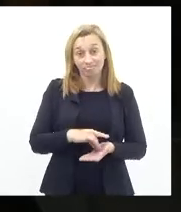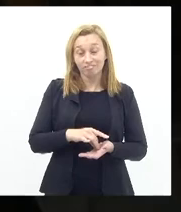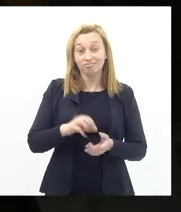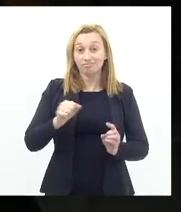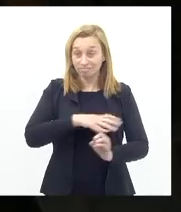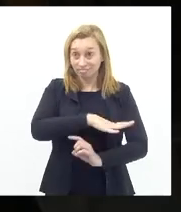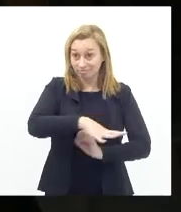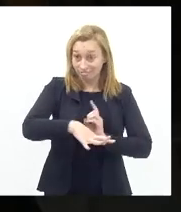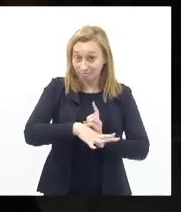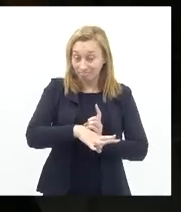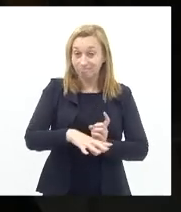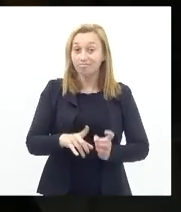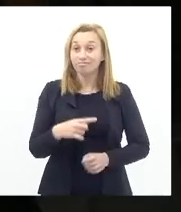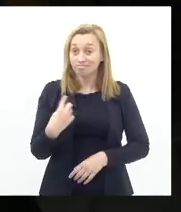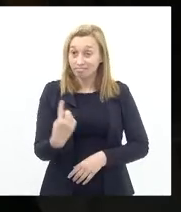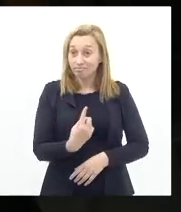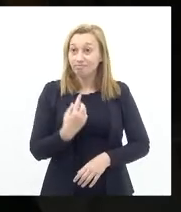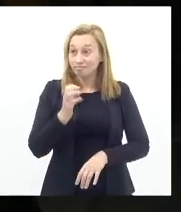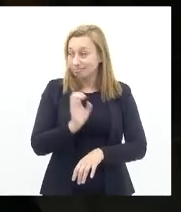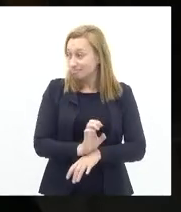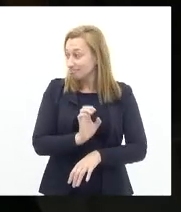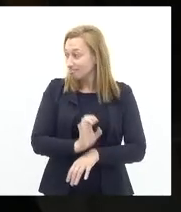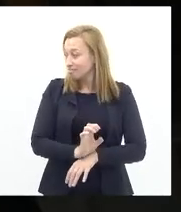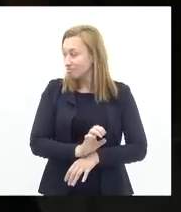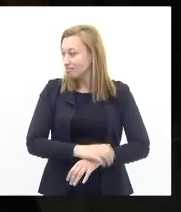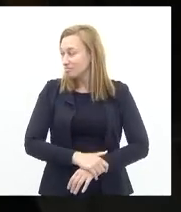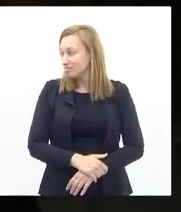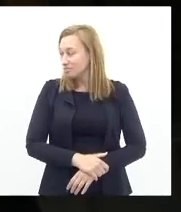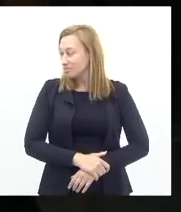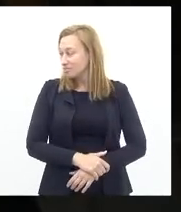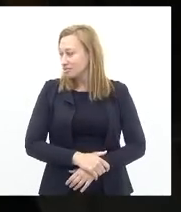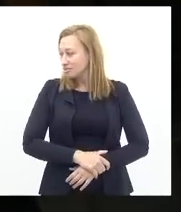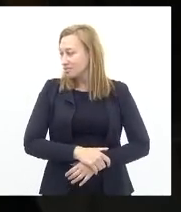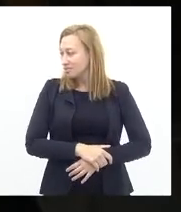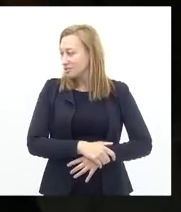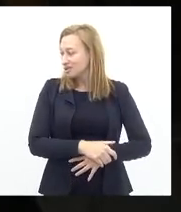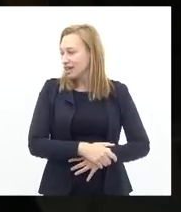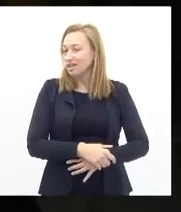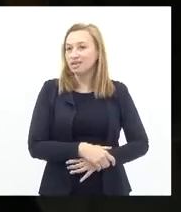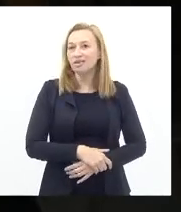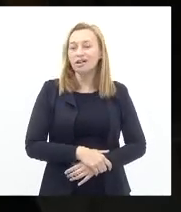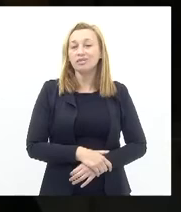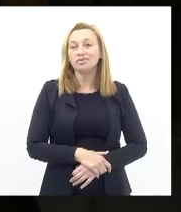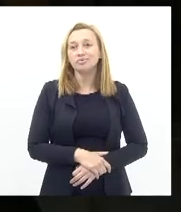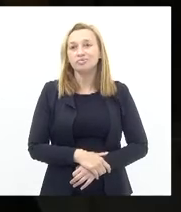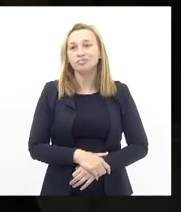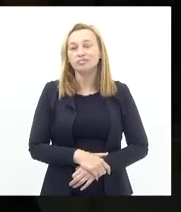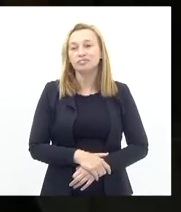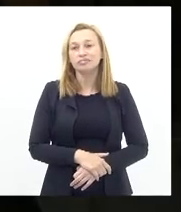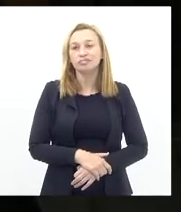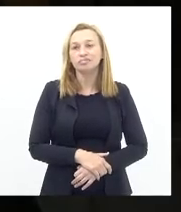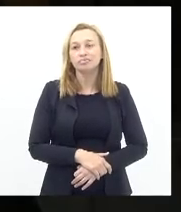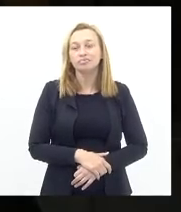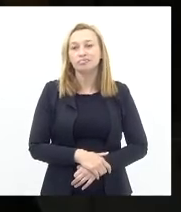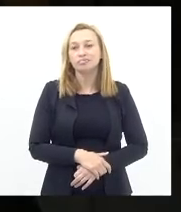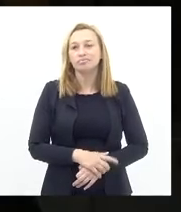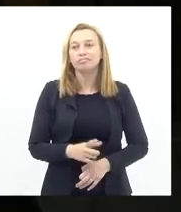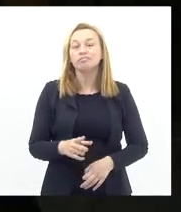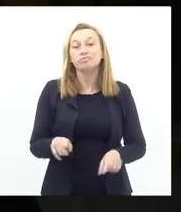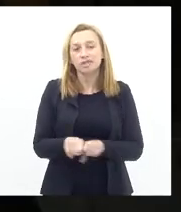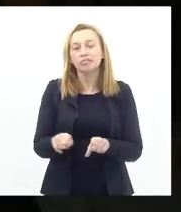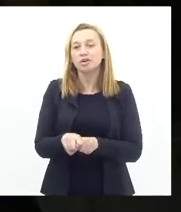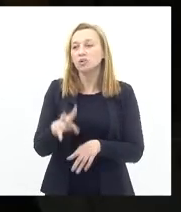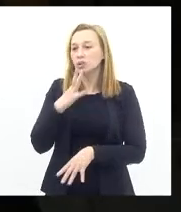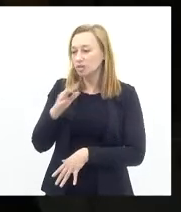Do nosso estado Já que foi secretária Na capital E também conhece A nossa periferia